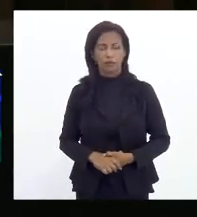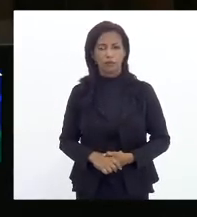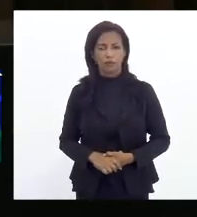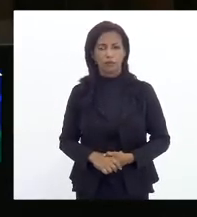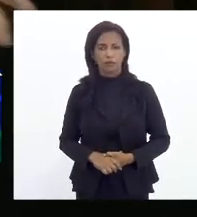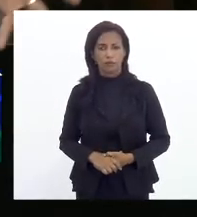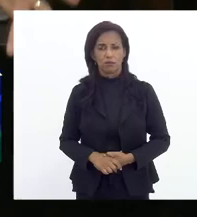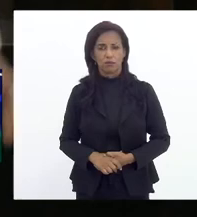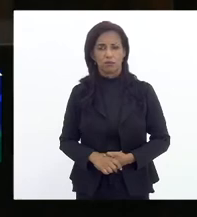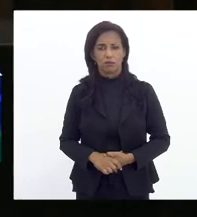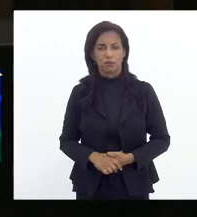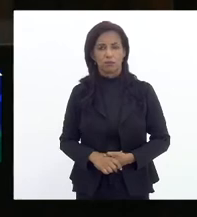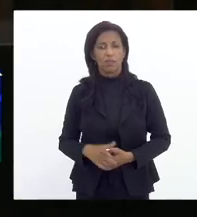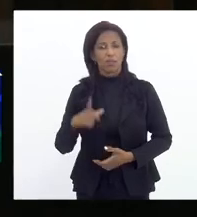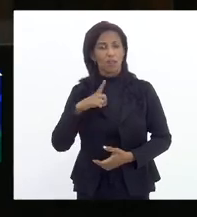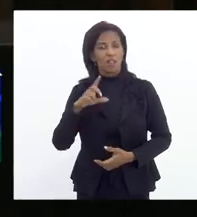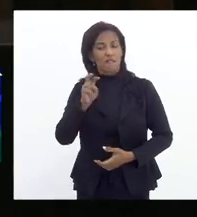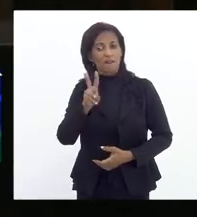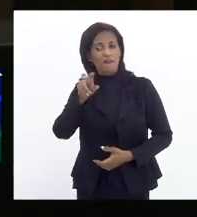Abra mais leitos,